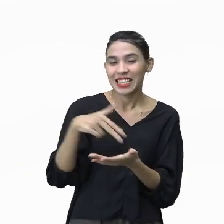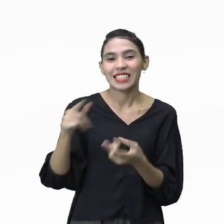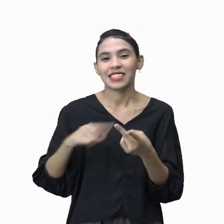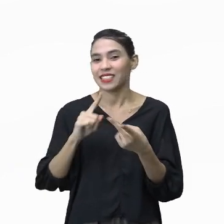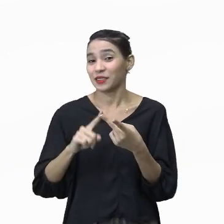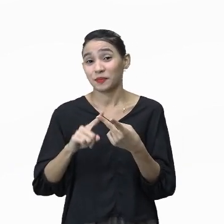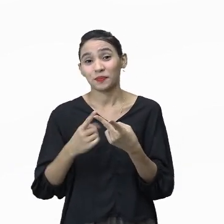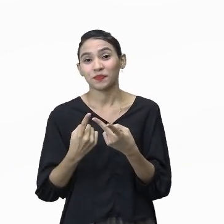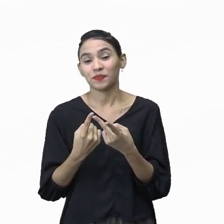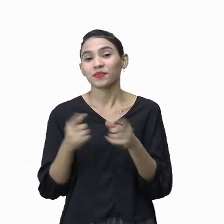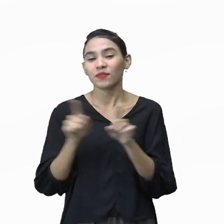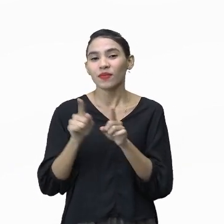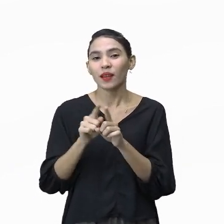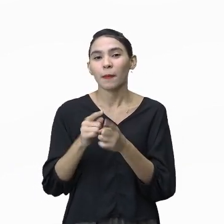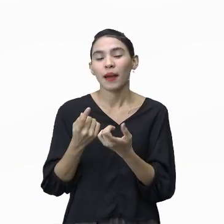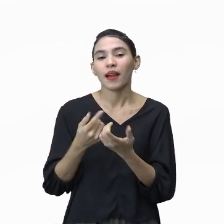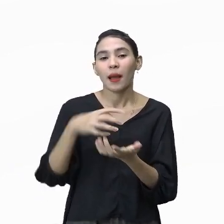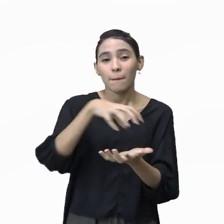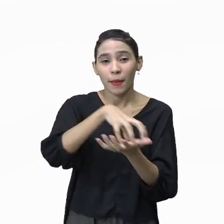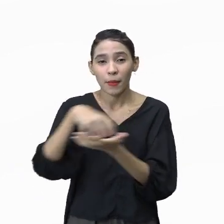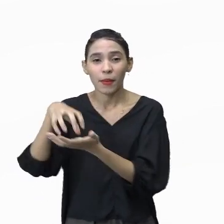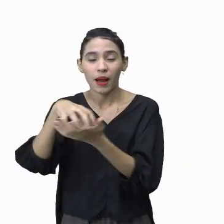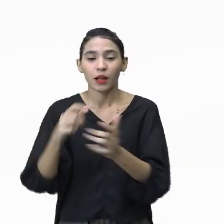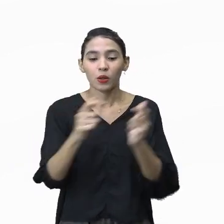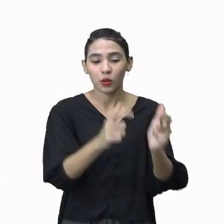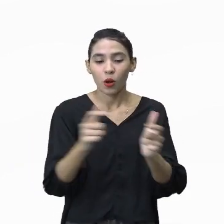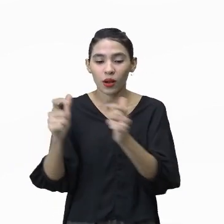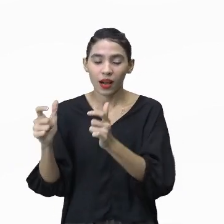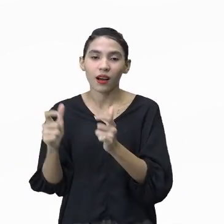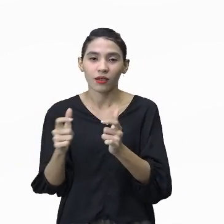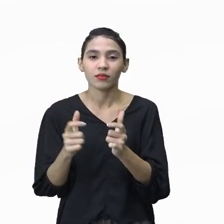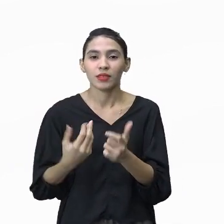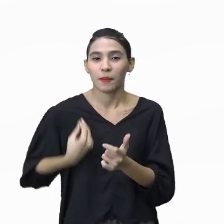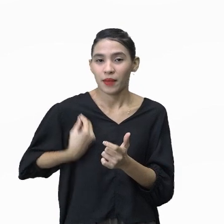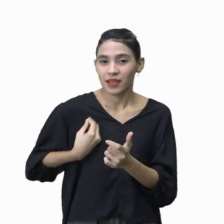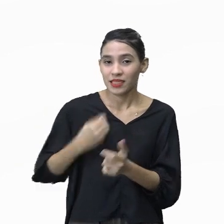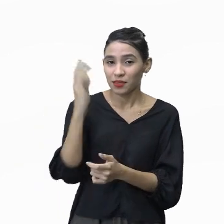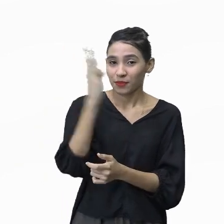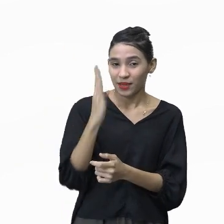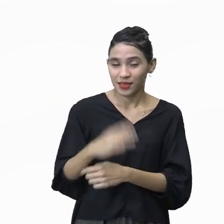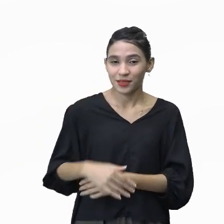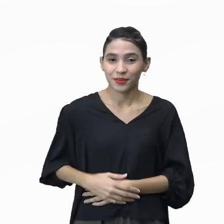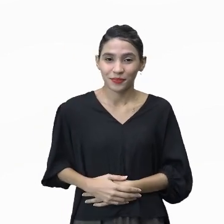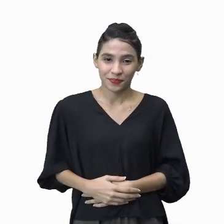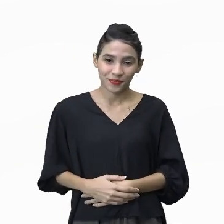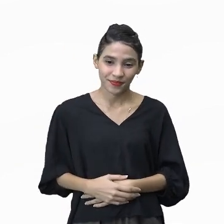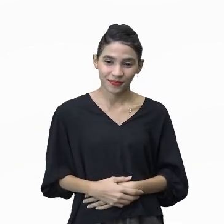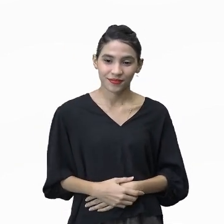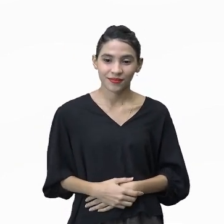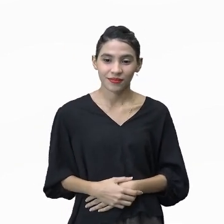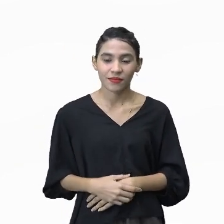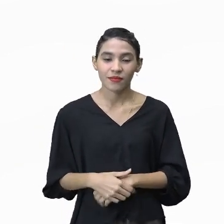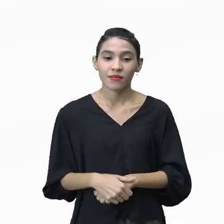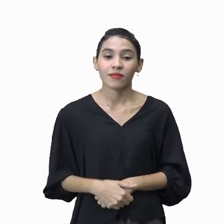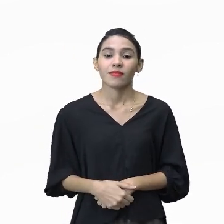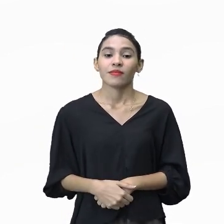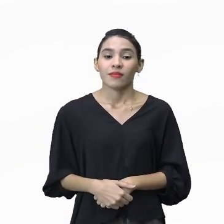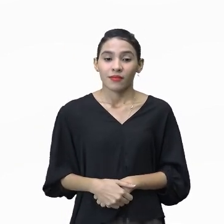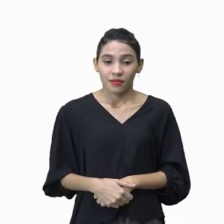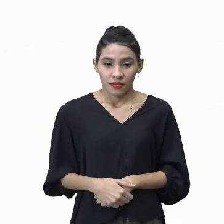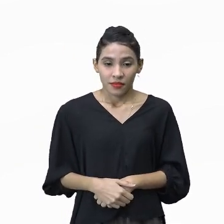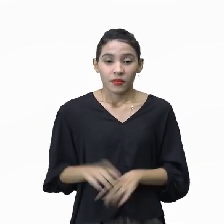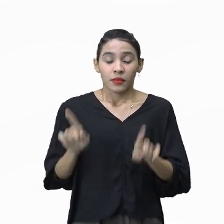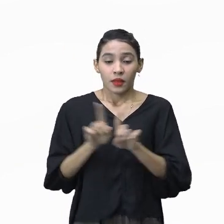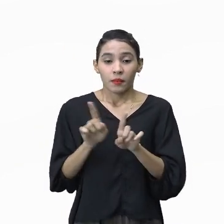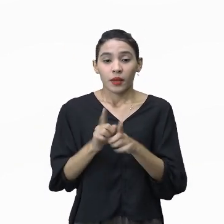assim como os parques, os lugares, né, presentes aí em todo o nosso Brasil. E, ah, dentre os elementos